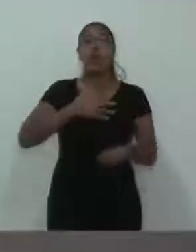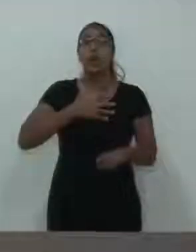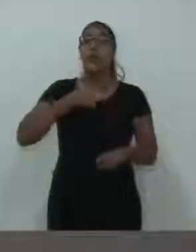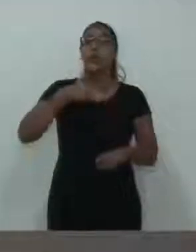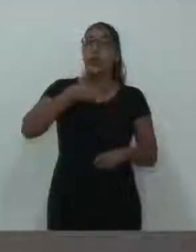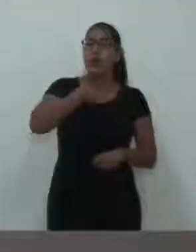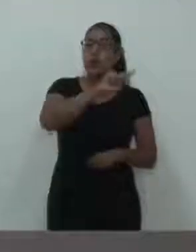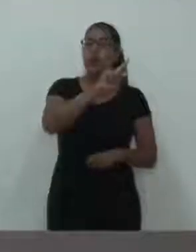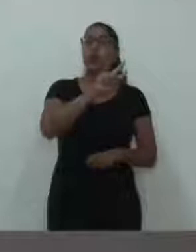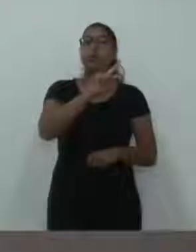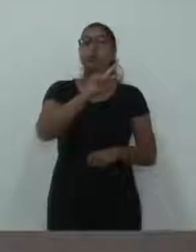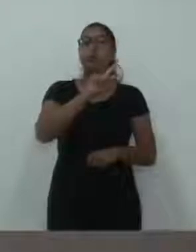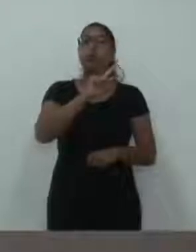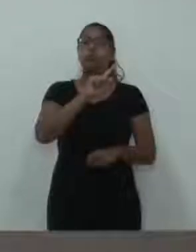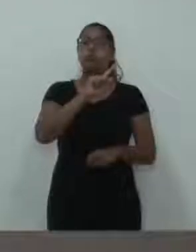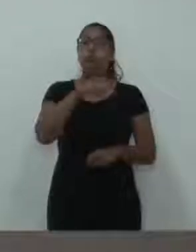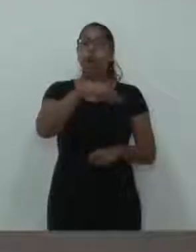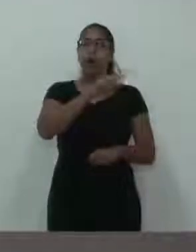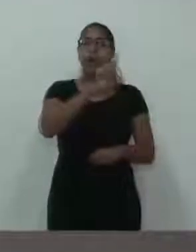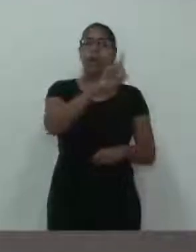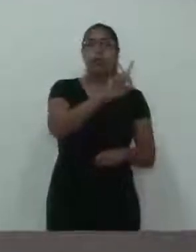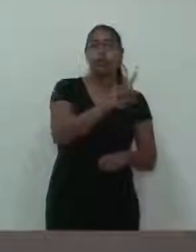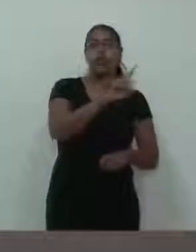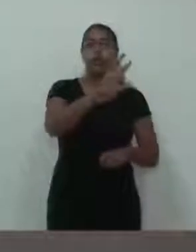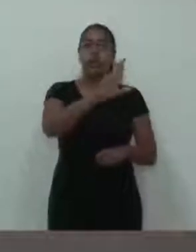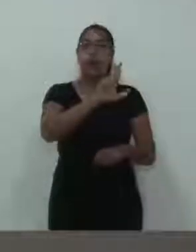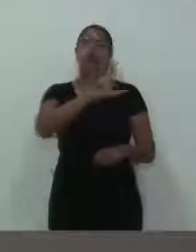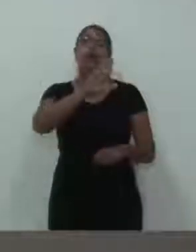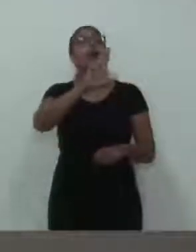até a DRS7.